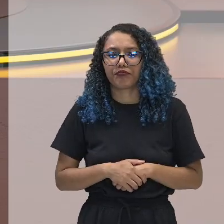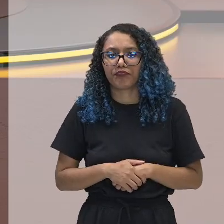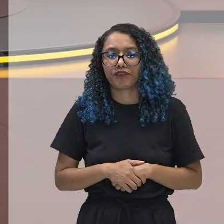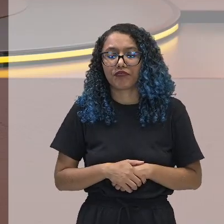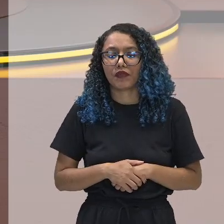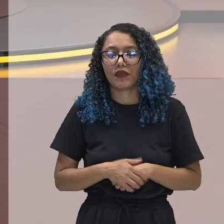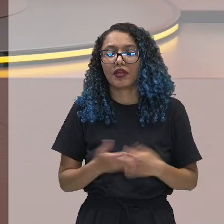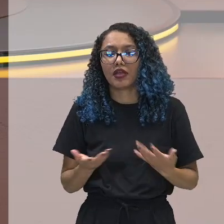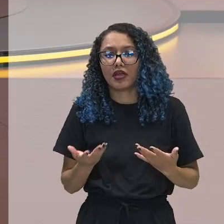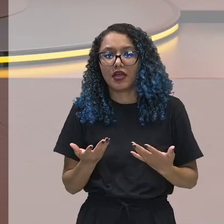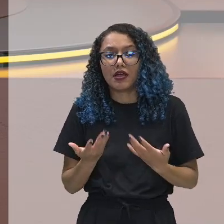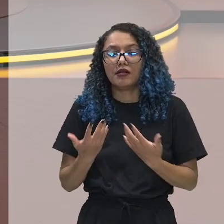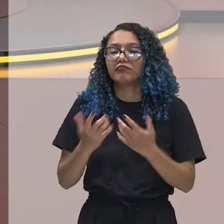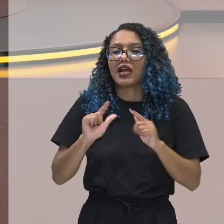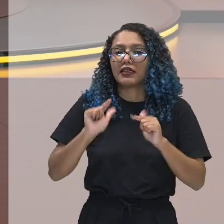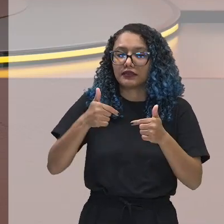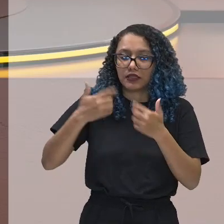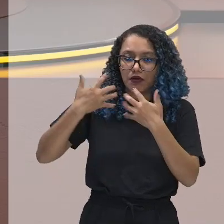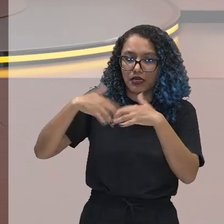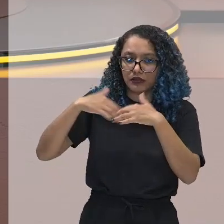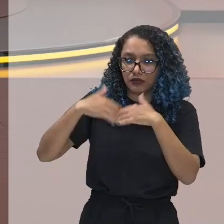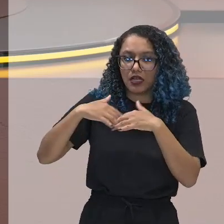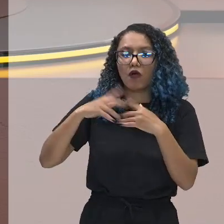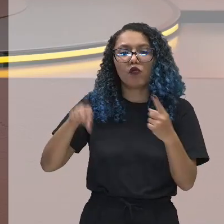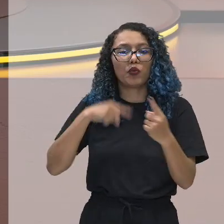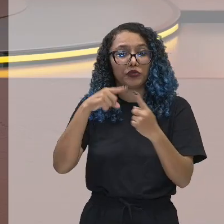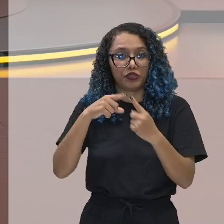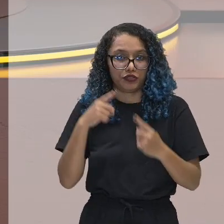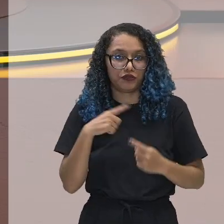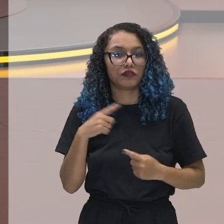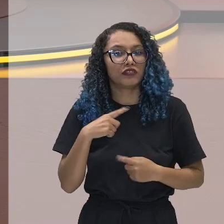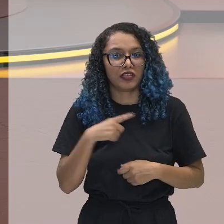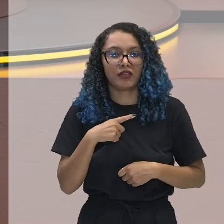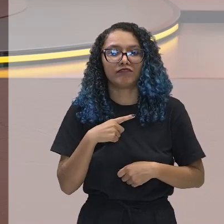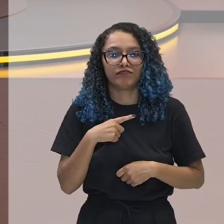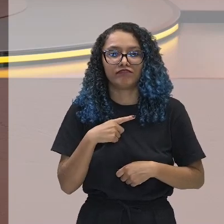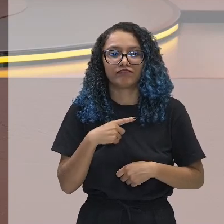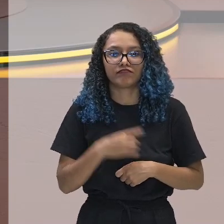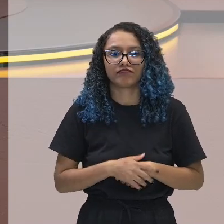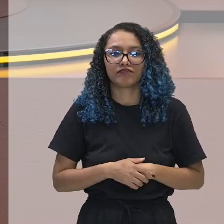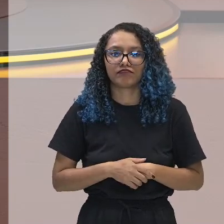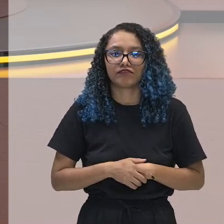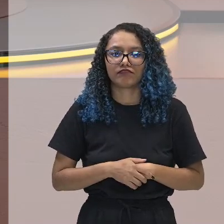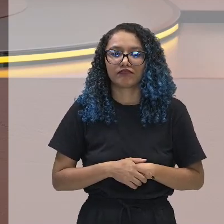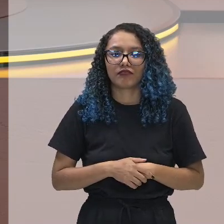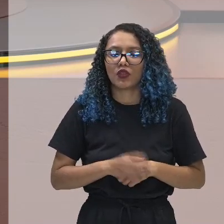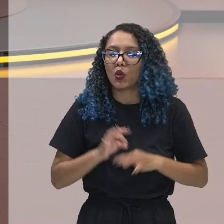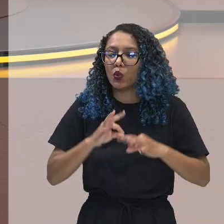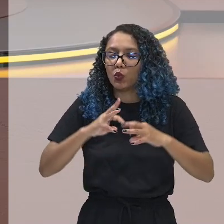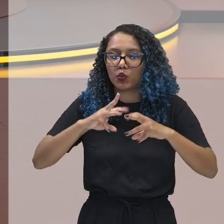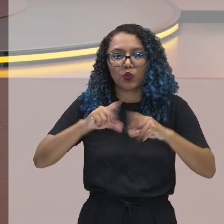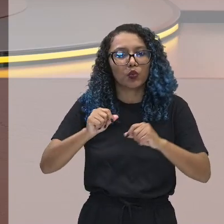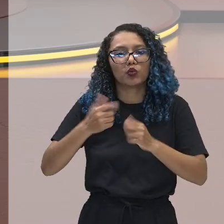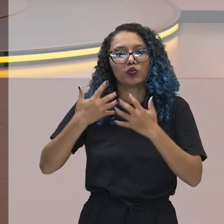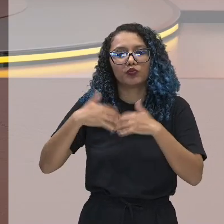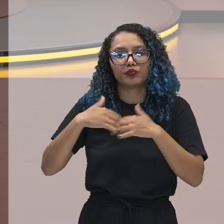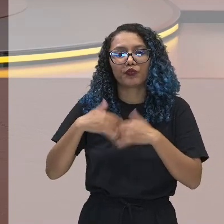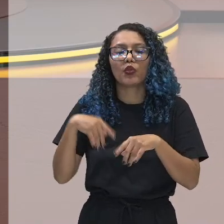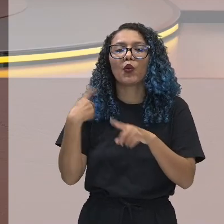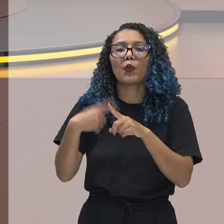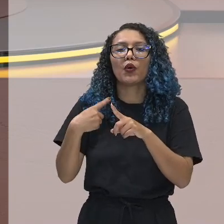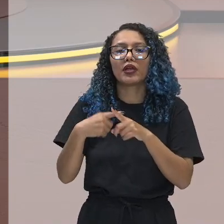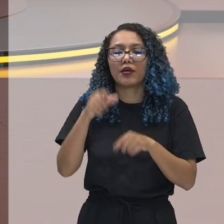fins. A ação, ela é estritamente racional. O sujeito escolhe os melhores